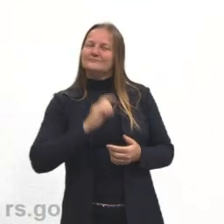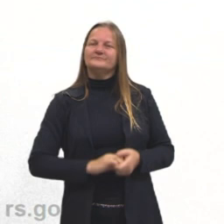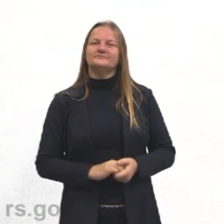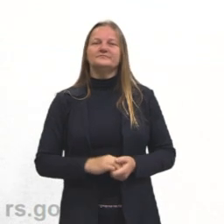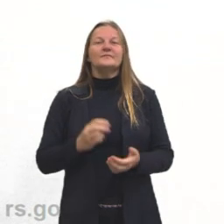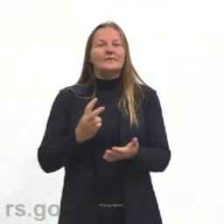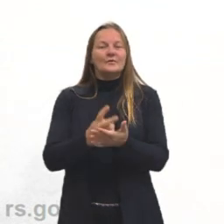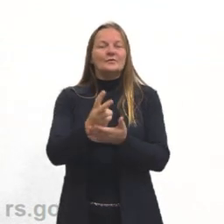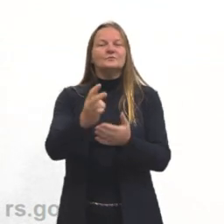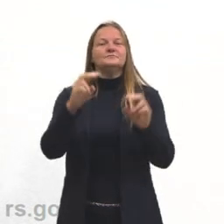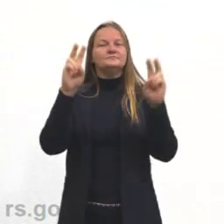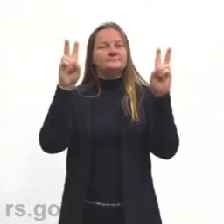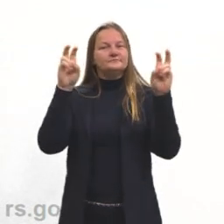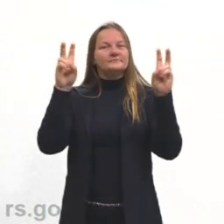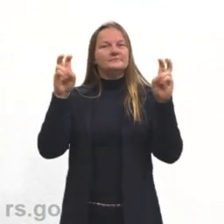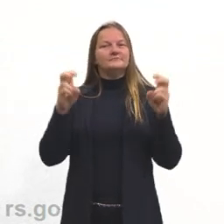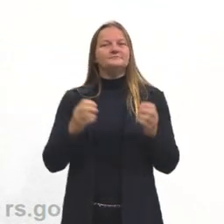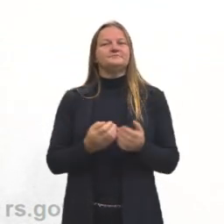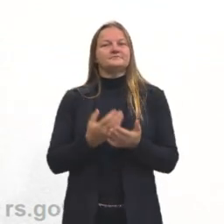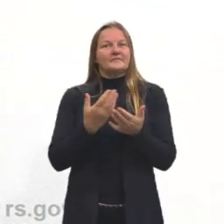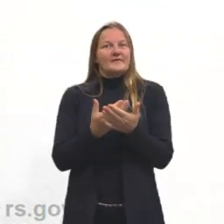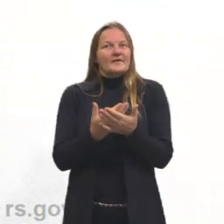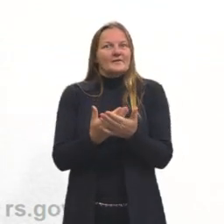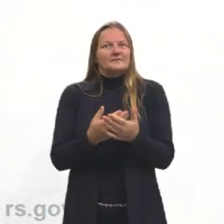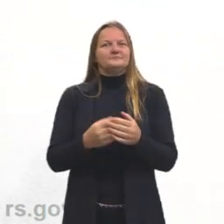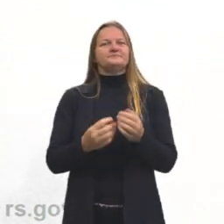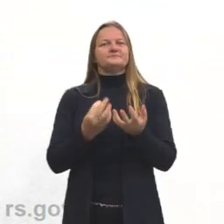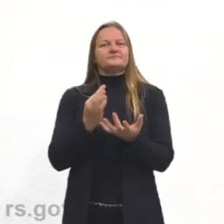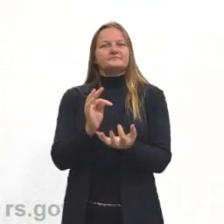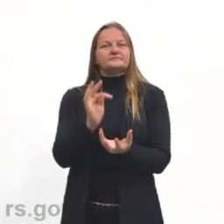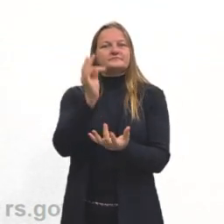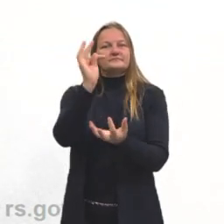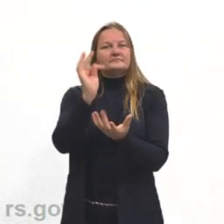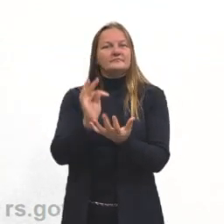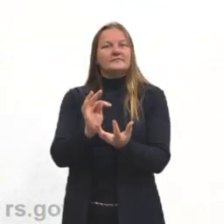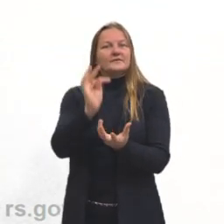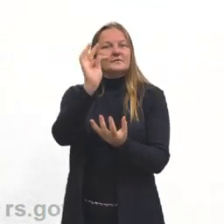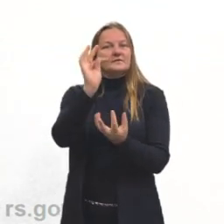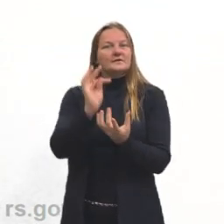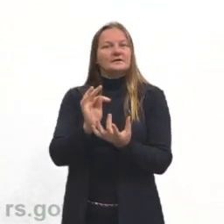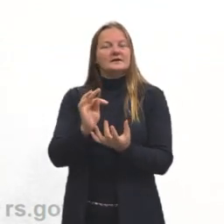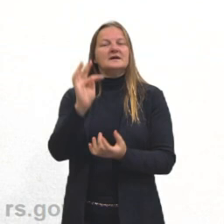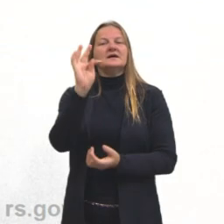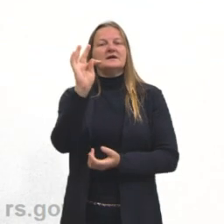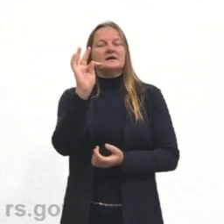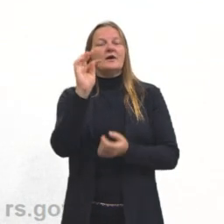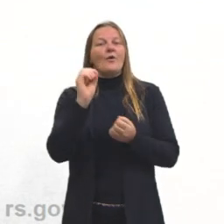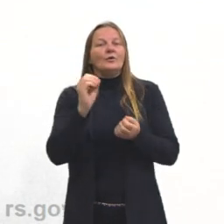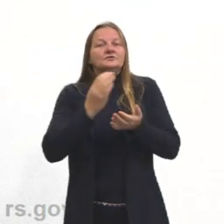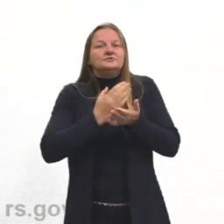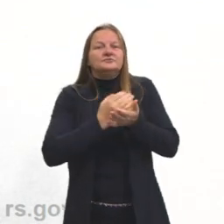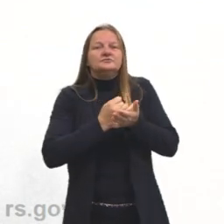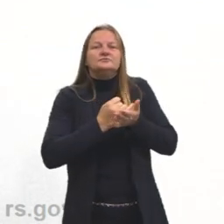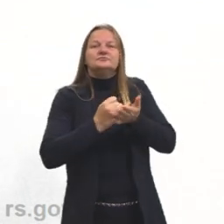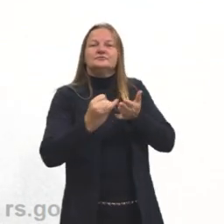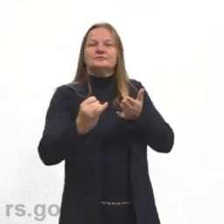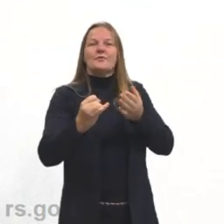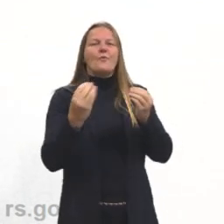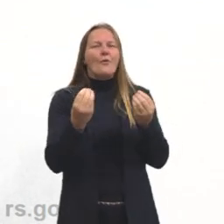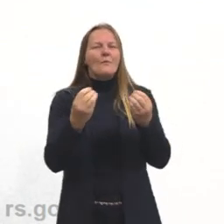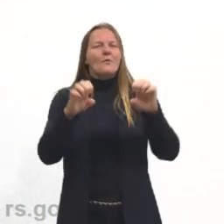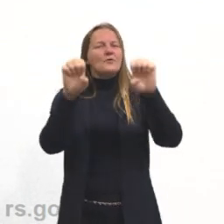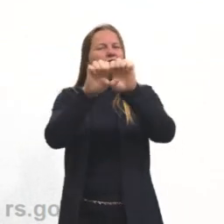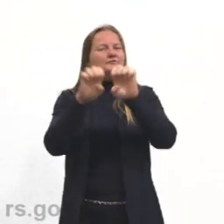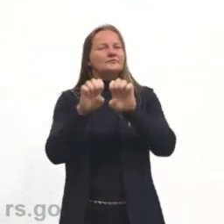nosso tema de termodinâmica, hoje a gente vai falar um pouquinho sobre a introdução, fazer uma introdução sobre a